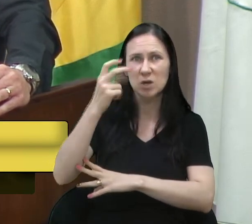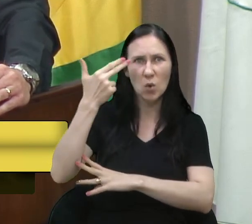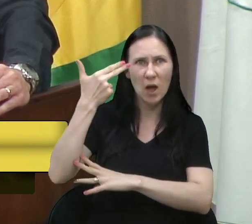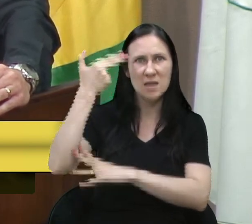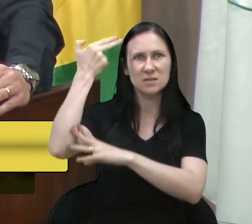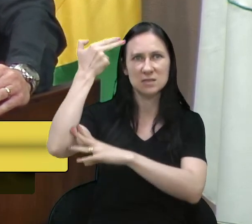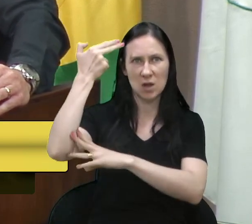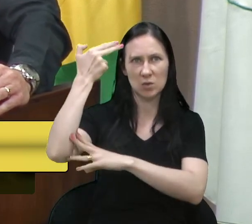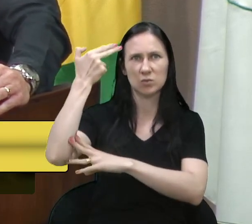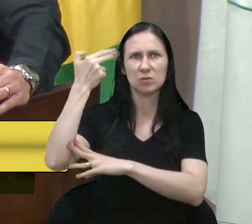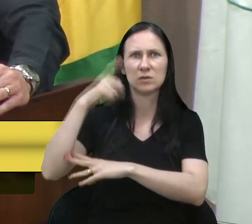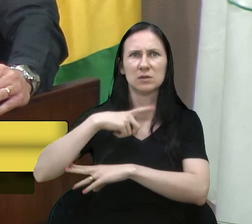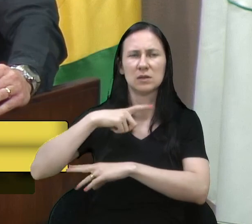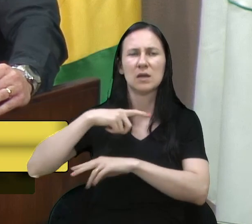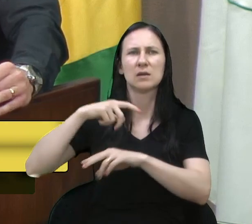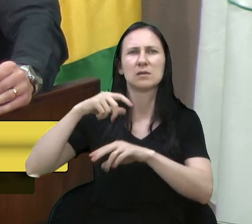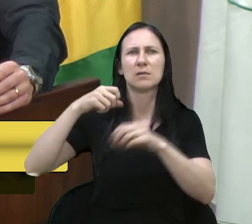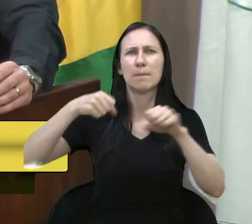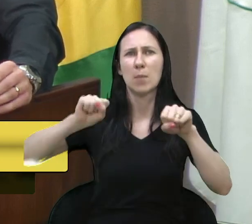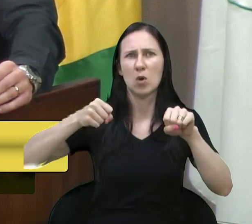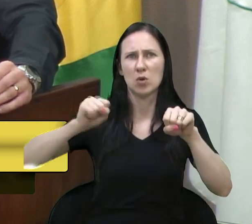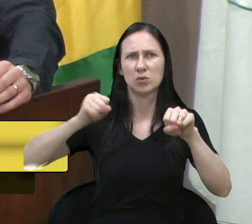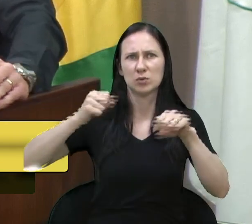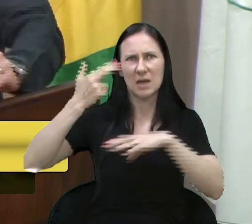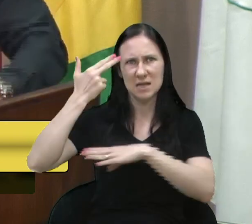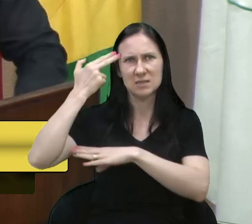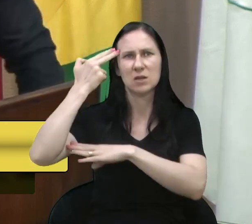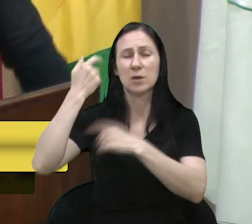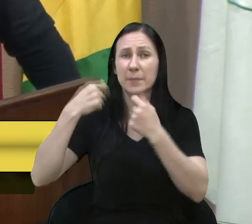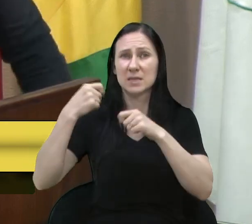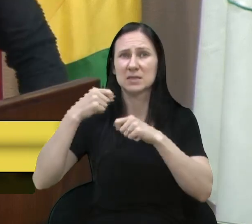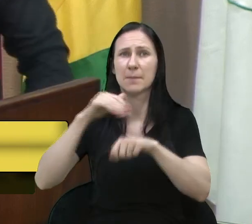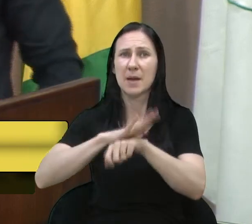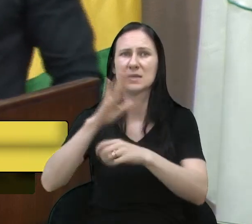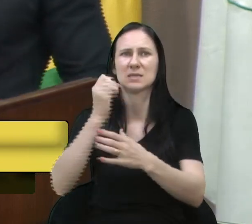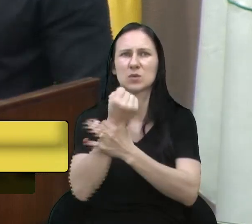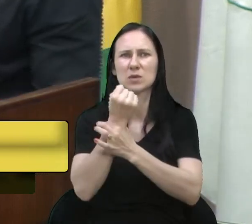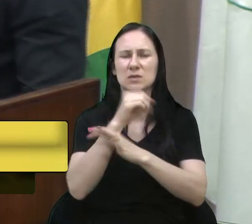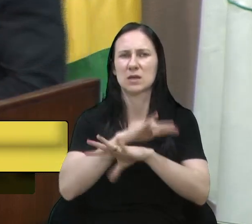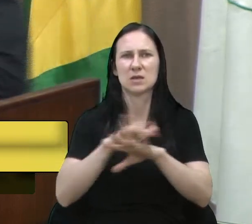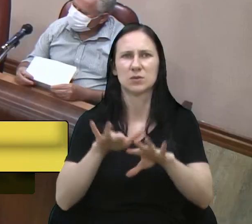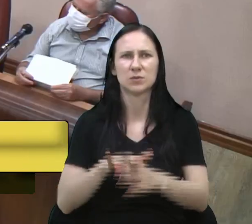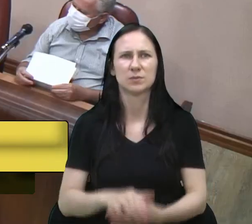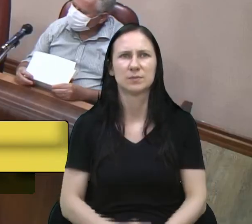assalto, então pediu uma atenção especial na segurança daquele local. Era isso, presidente. Uma questão de ordem, senhor.